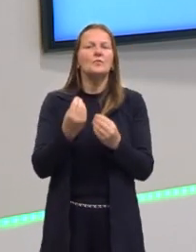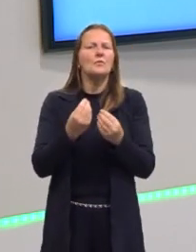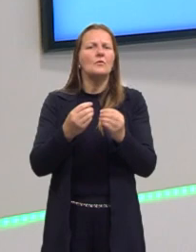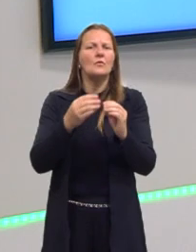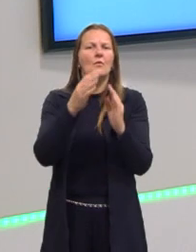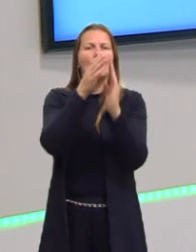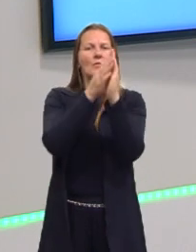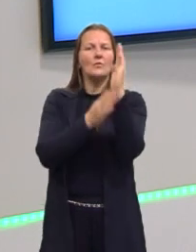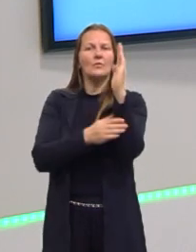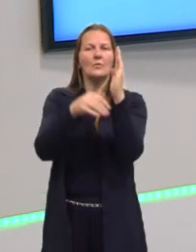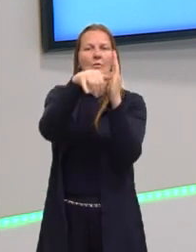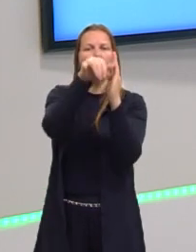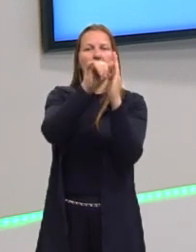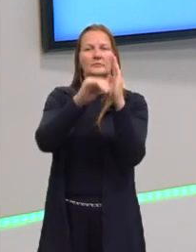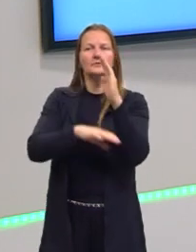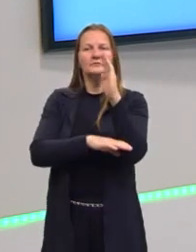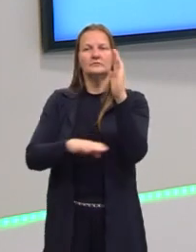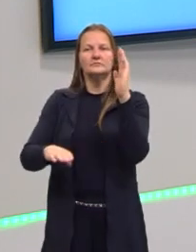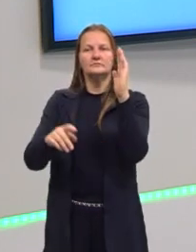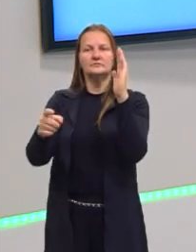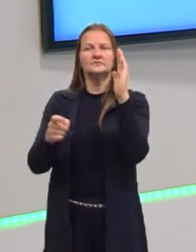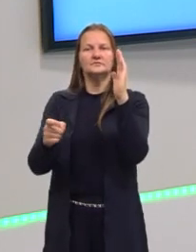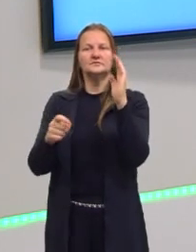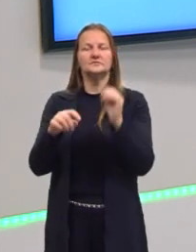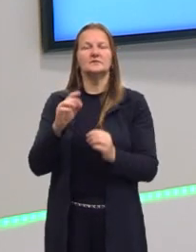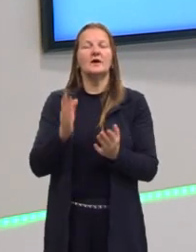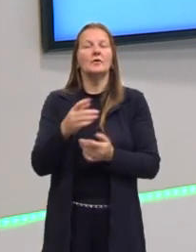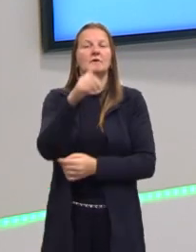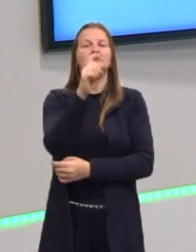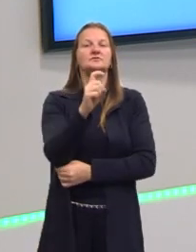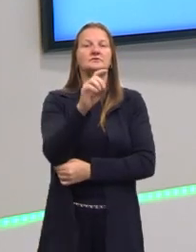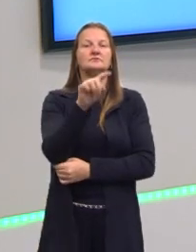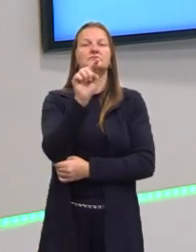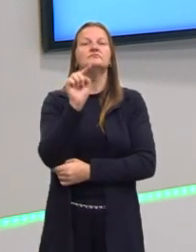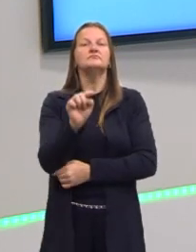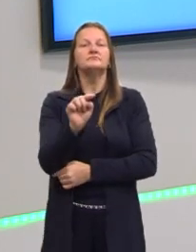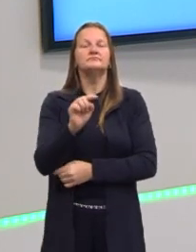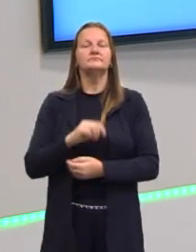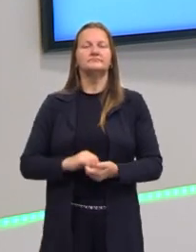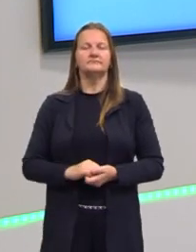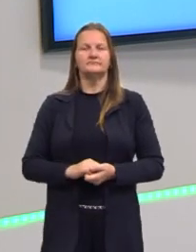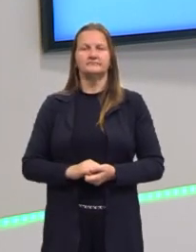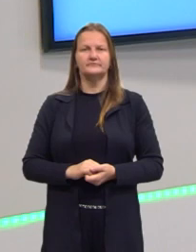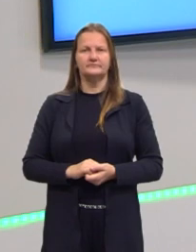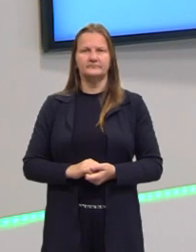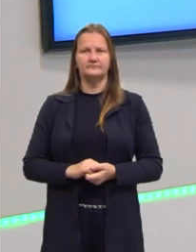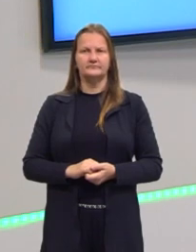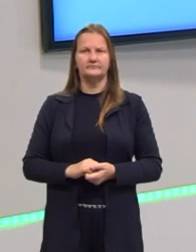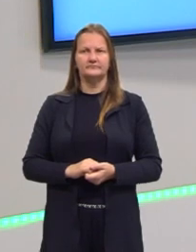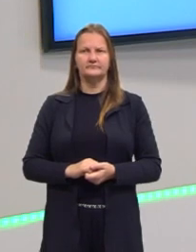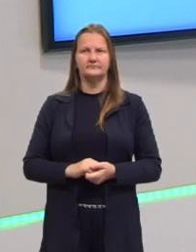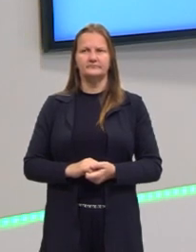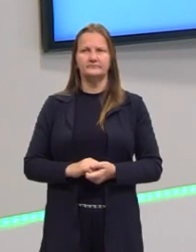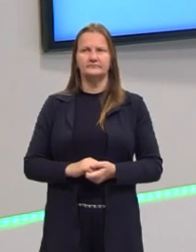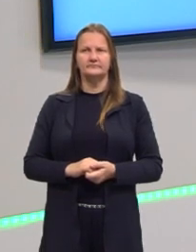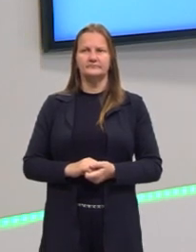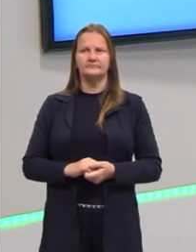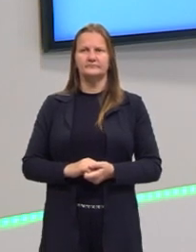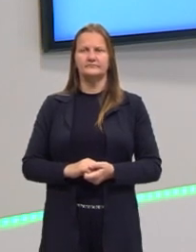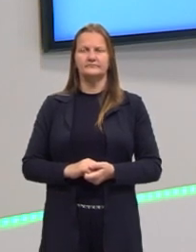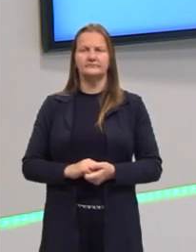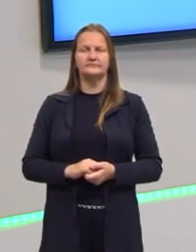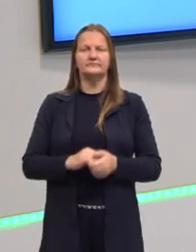que ele seja máximo, né? E aqui nós buscamos o valor de X. Então nós associamos o valor de X vértice. A